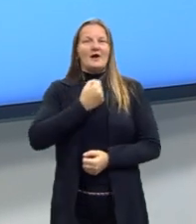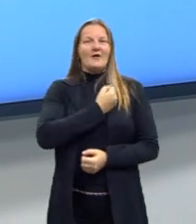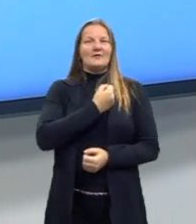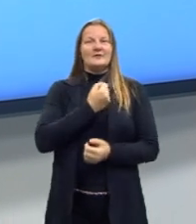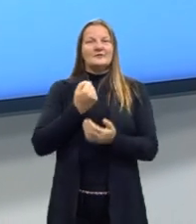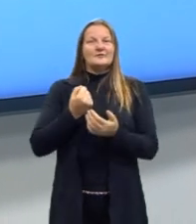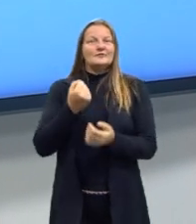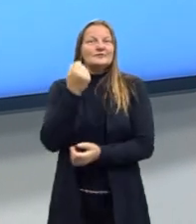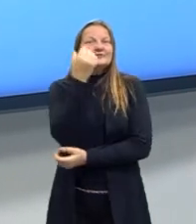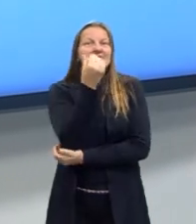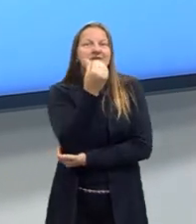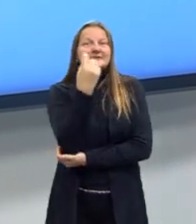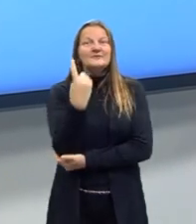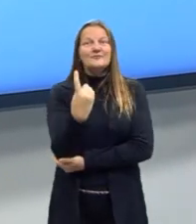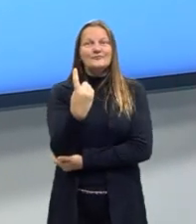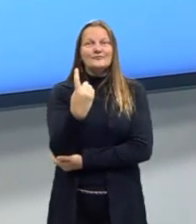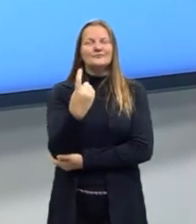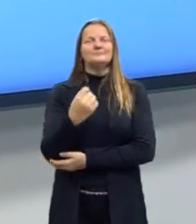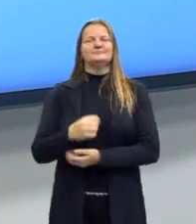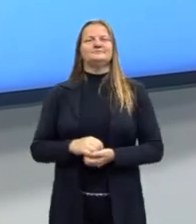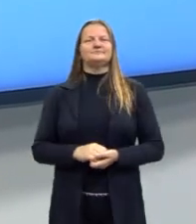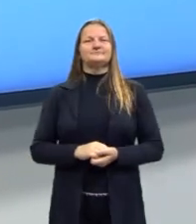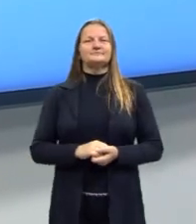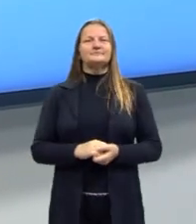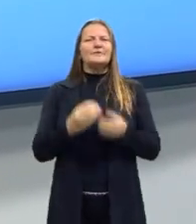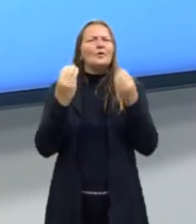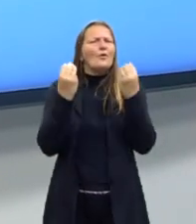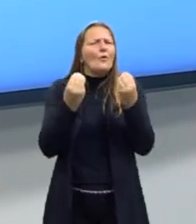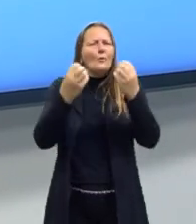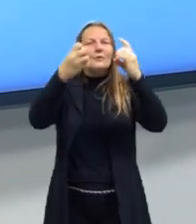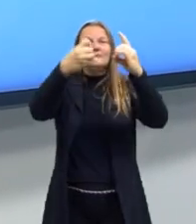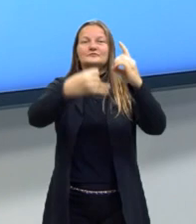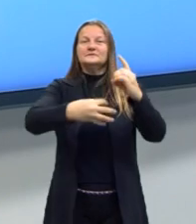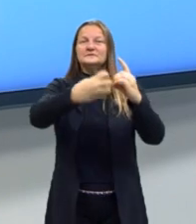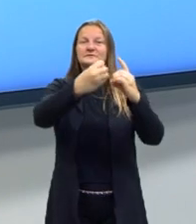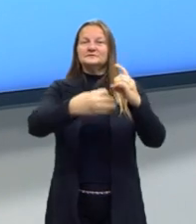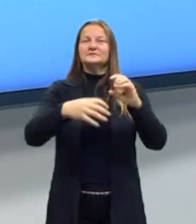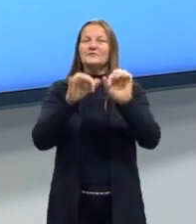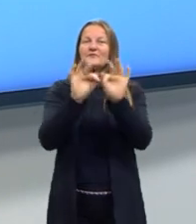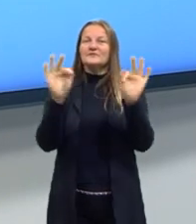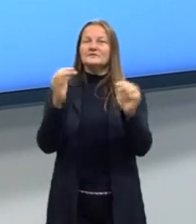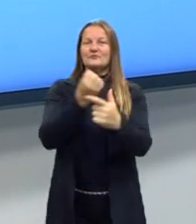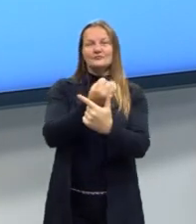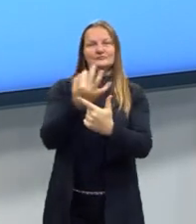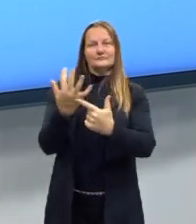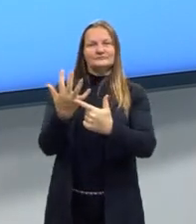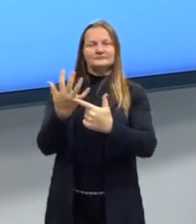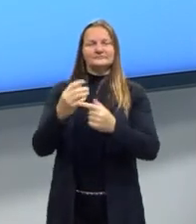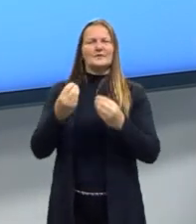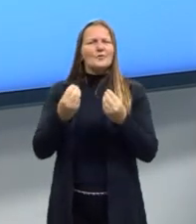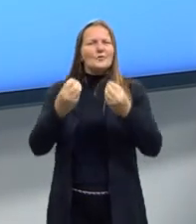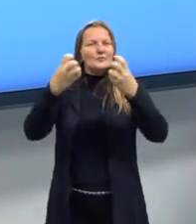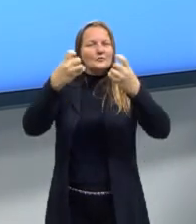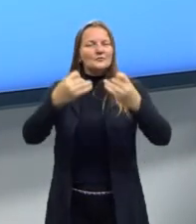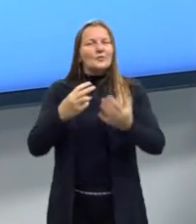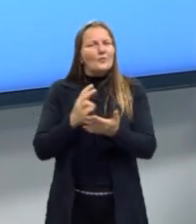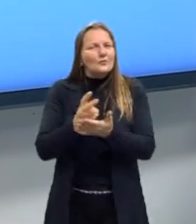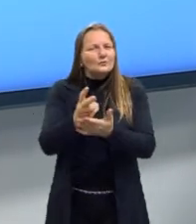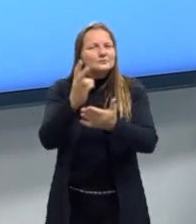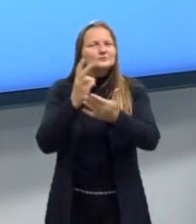61, como definir uma função logarítmica. Então nós vamos dar